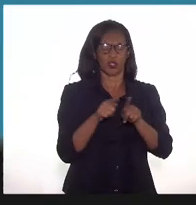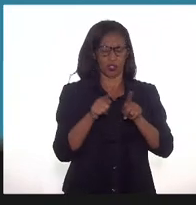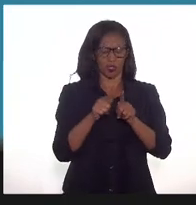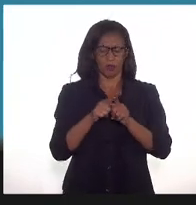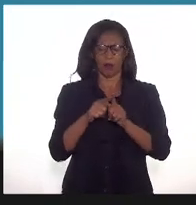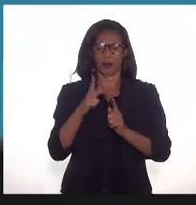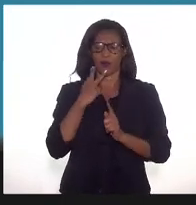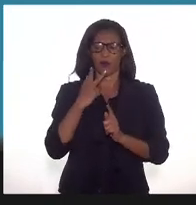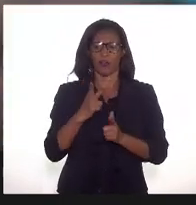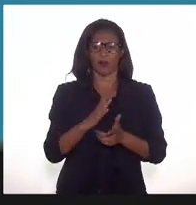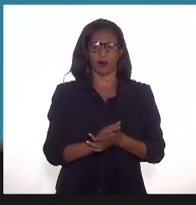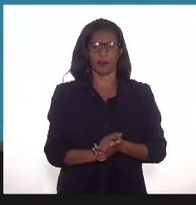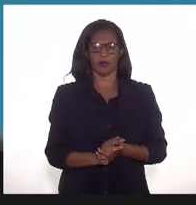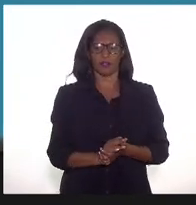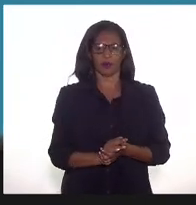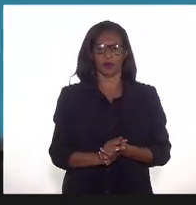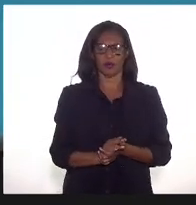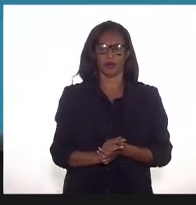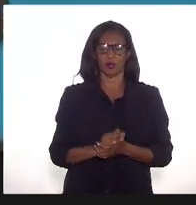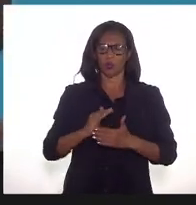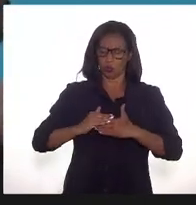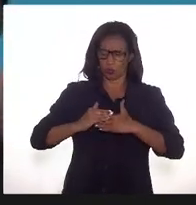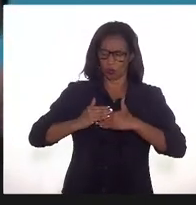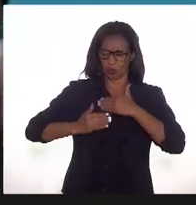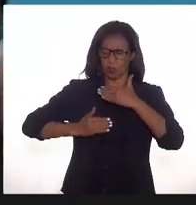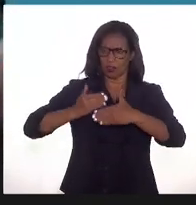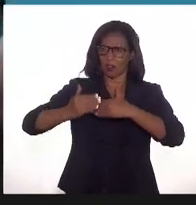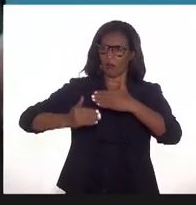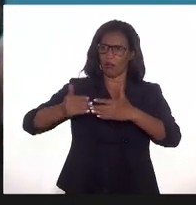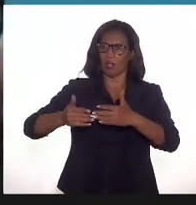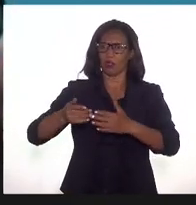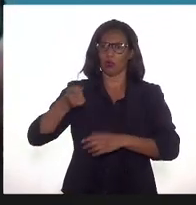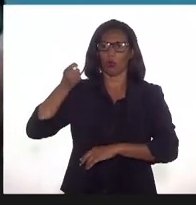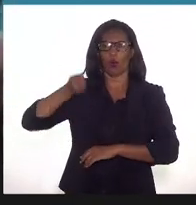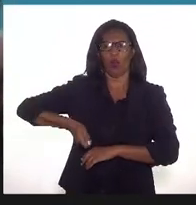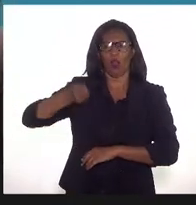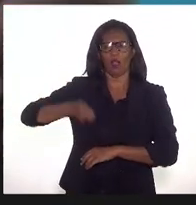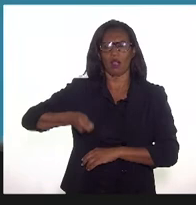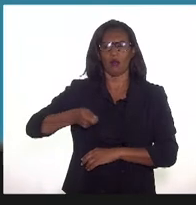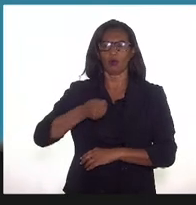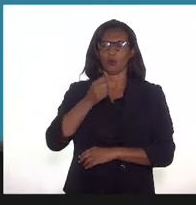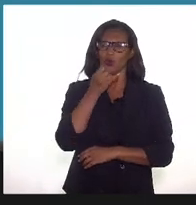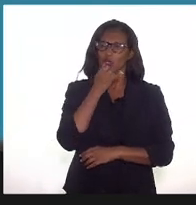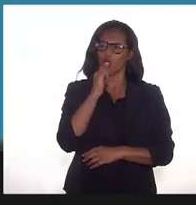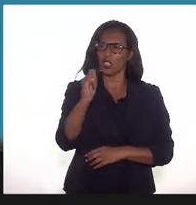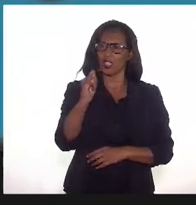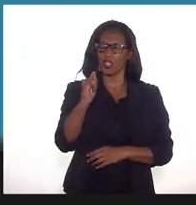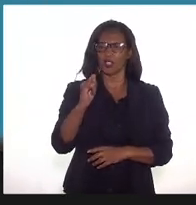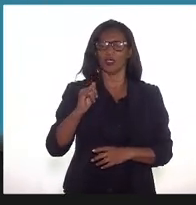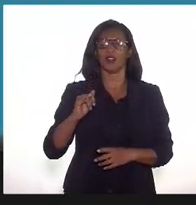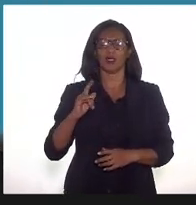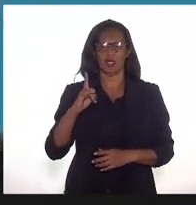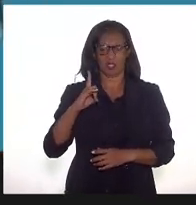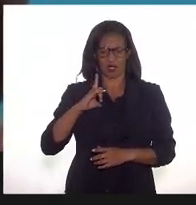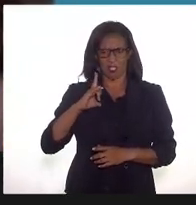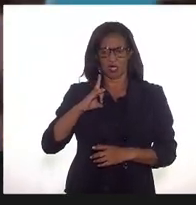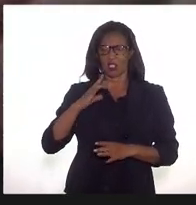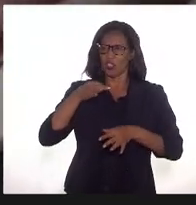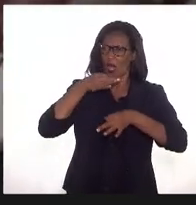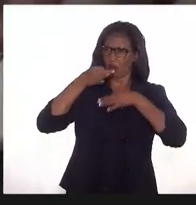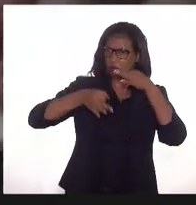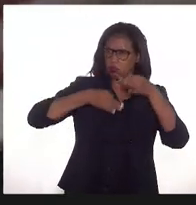dos recentes avanços nos leilões de energia elétrica, que permitiram algumas questões